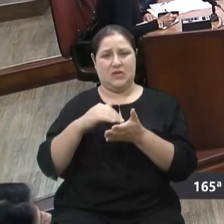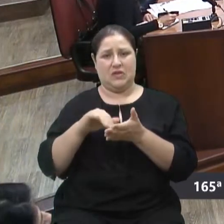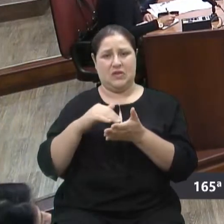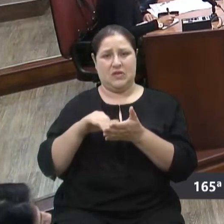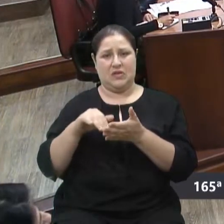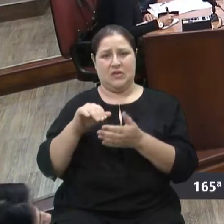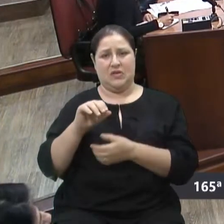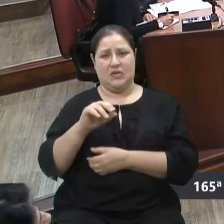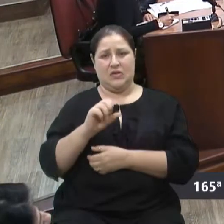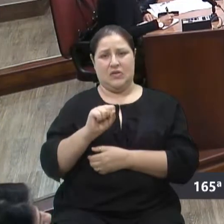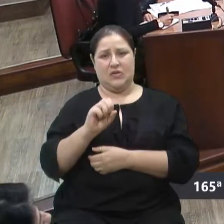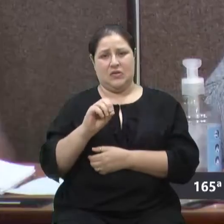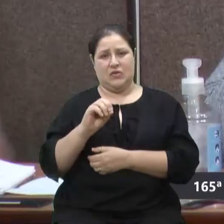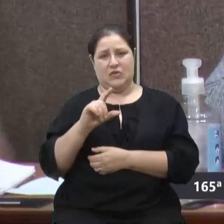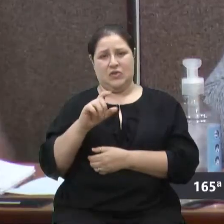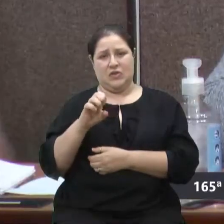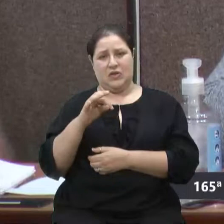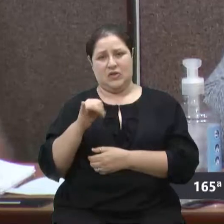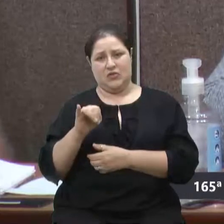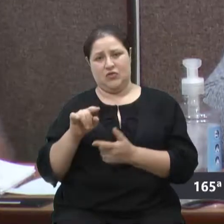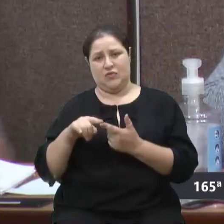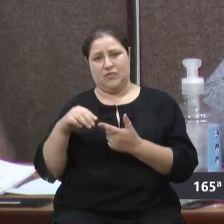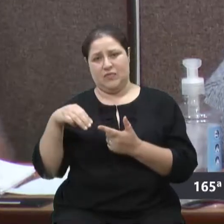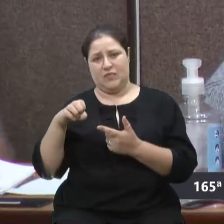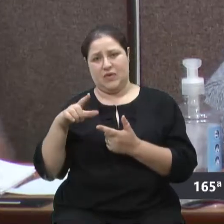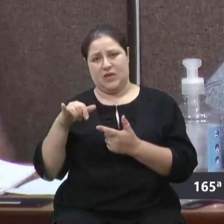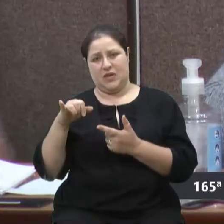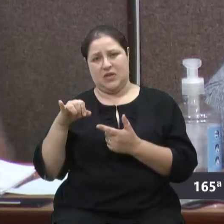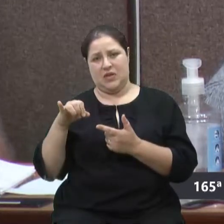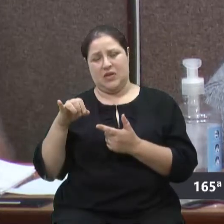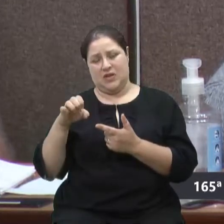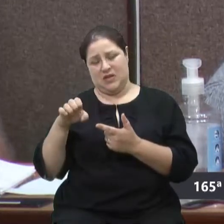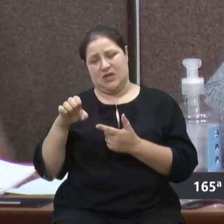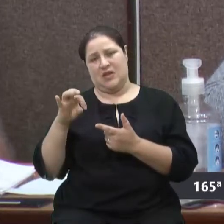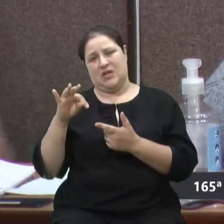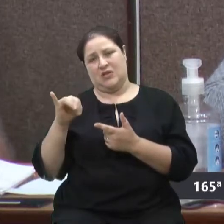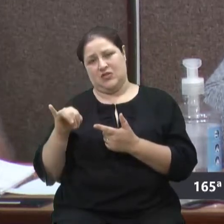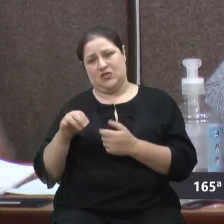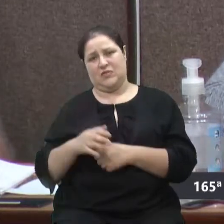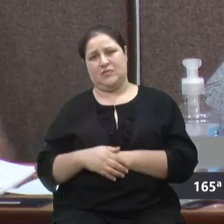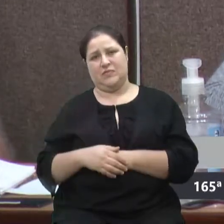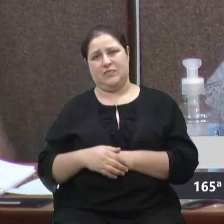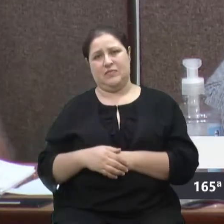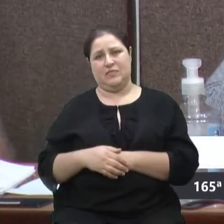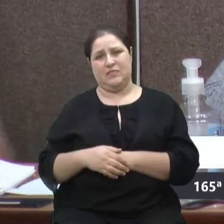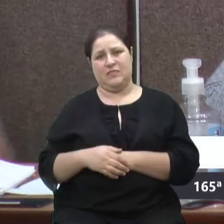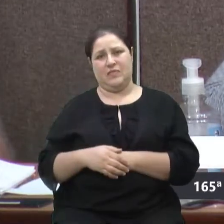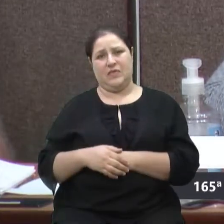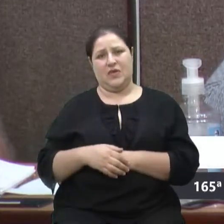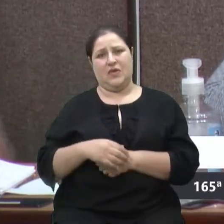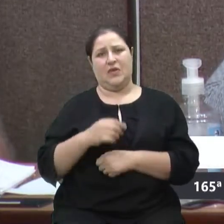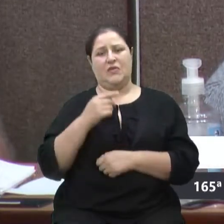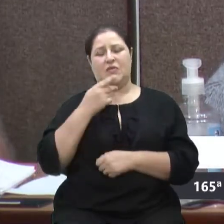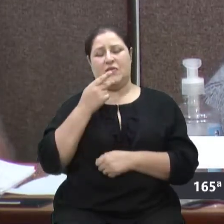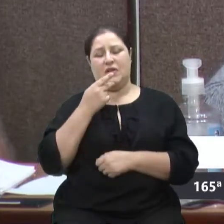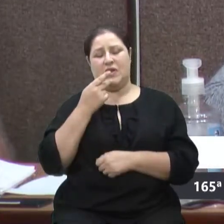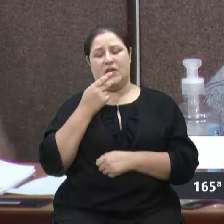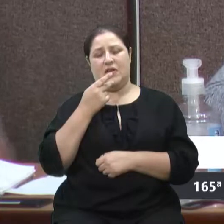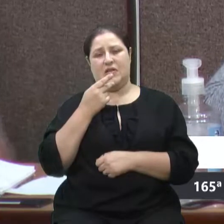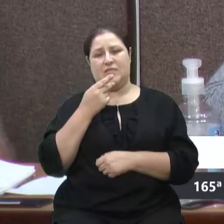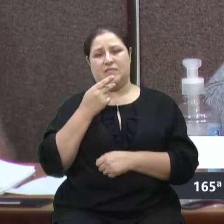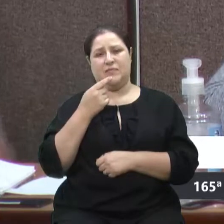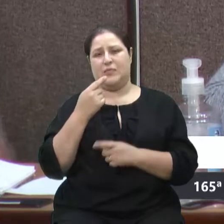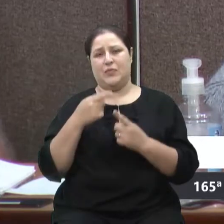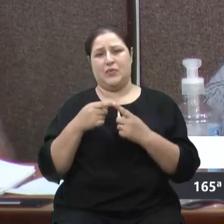nem me atende. Está me devendo uma demanda, na verdade, eu vou chamar o secretário de Trânsito, secretário da Visat. Porque para resolver as demandas da